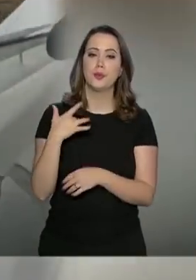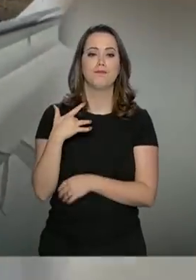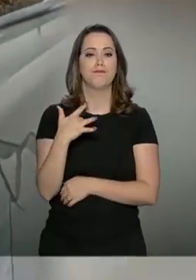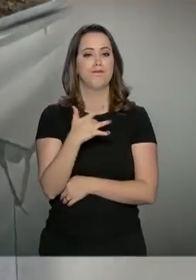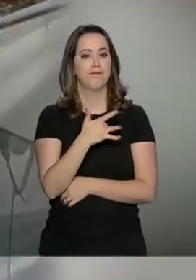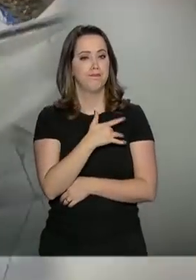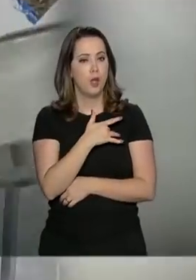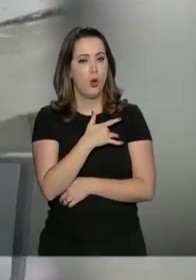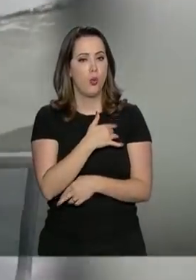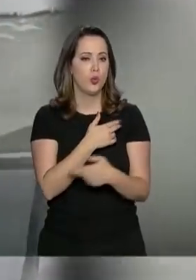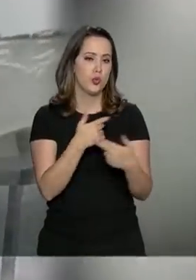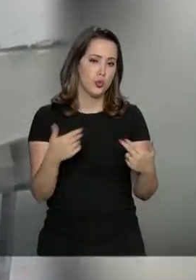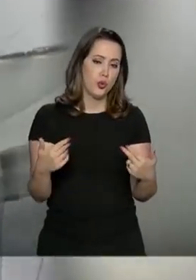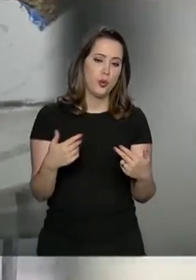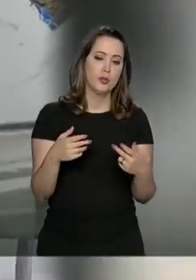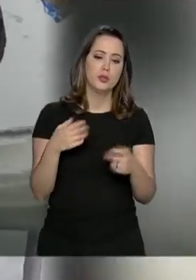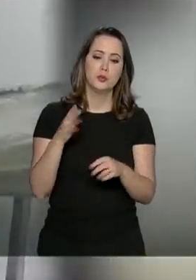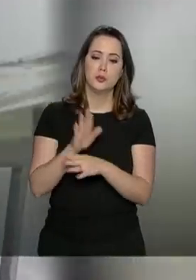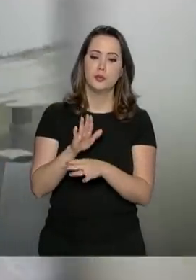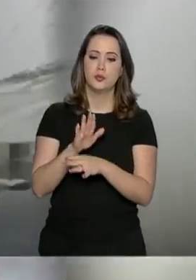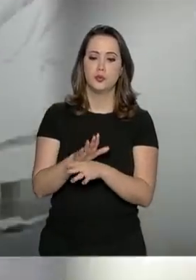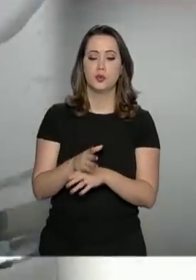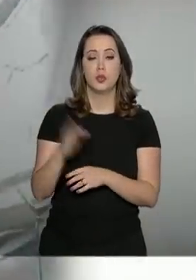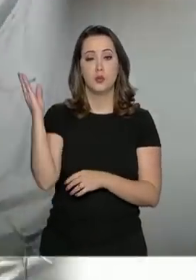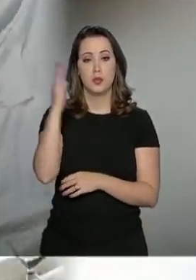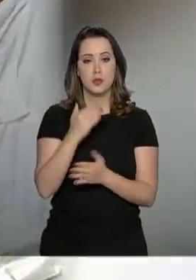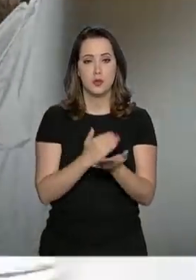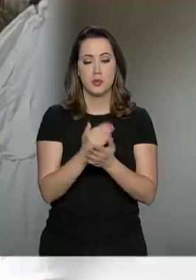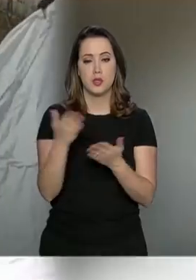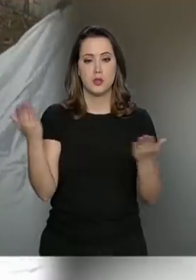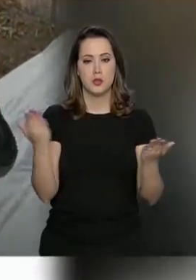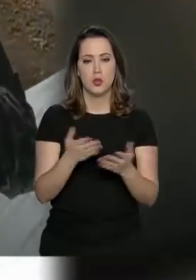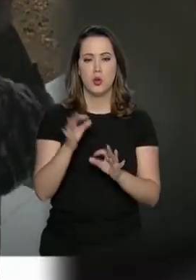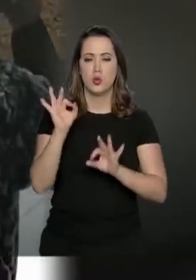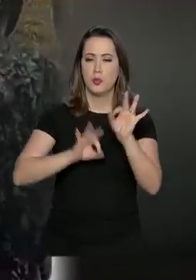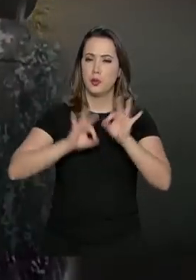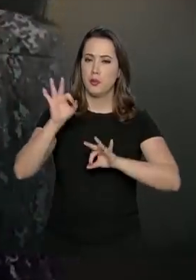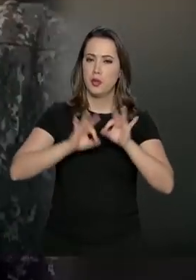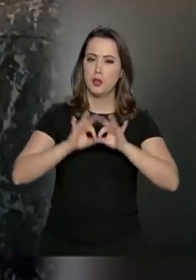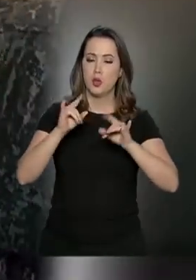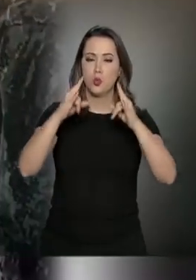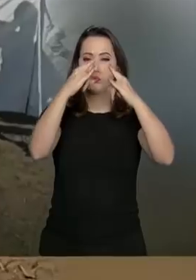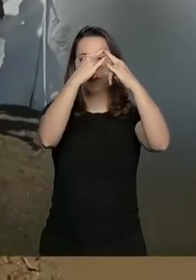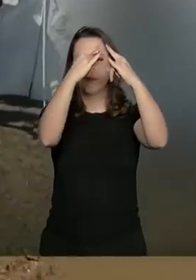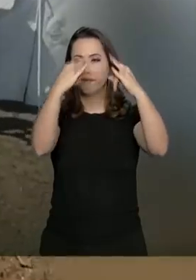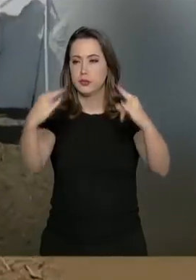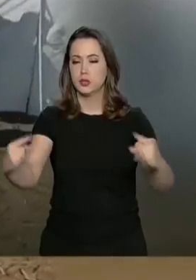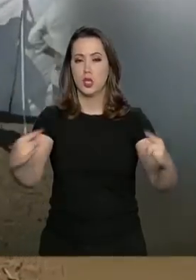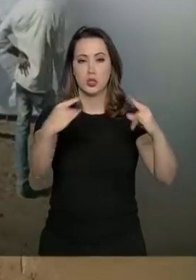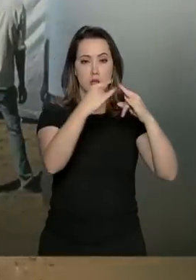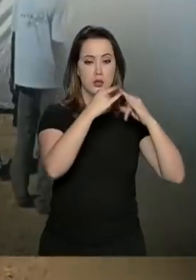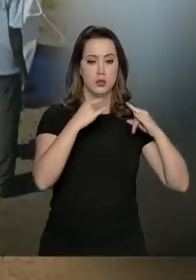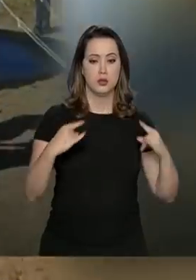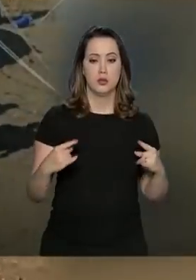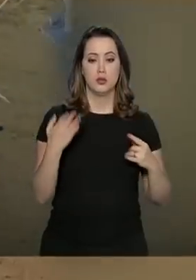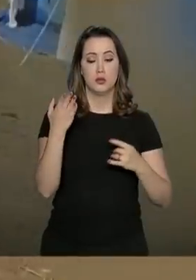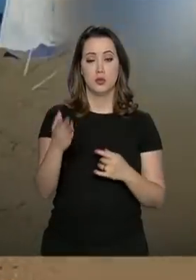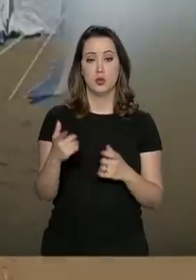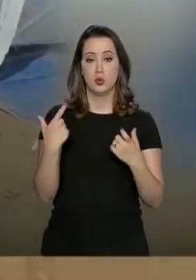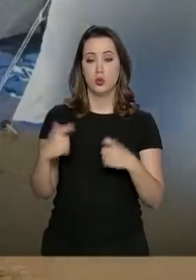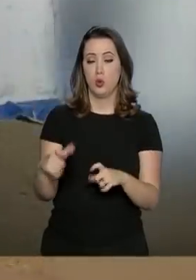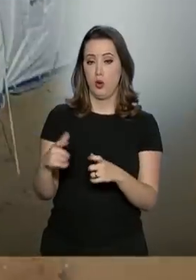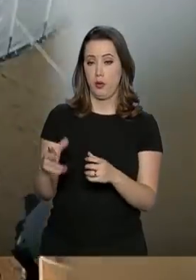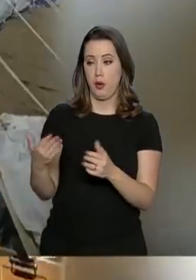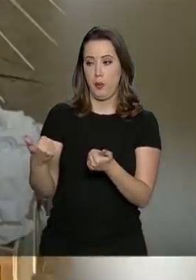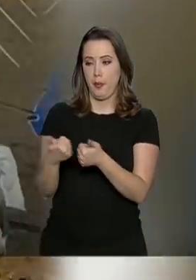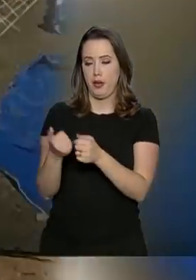saúde e equipamentos. Os brasileiros deram início hoje à montagem de um campo de acolhimento em São Pedro Clávia,